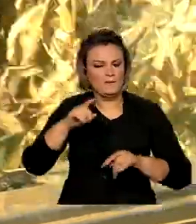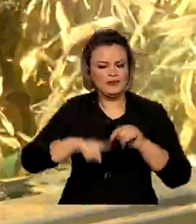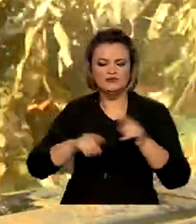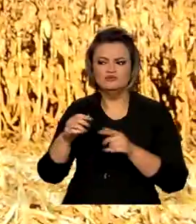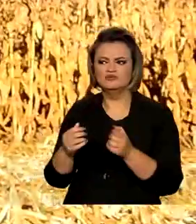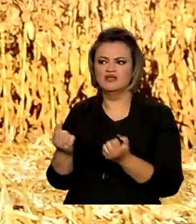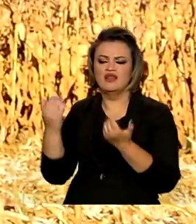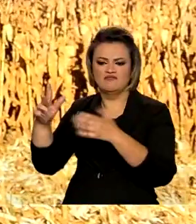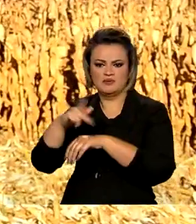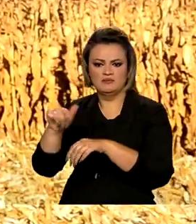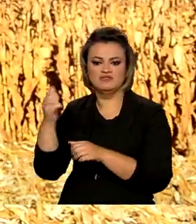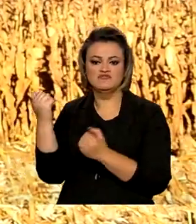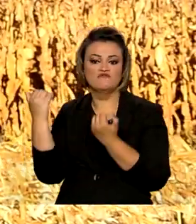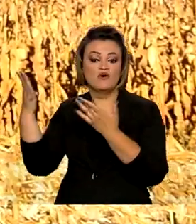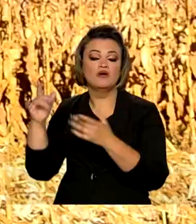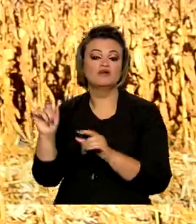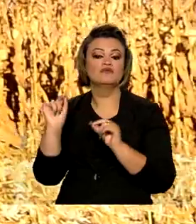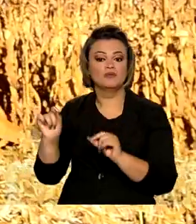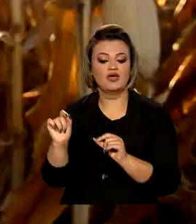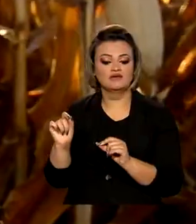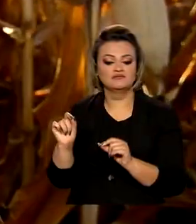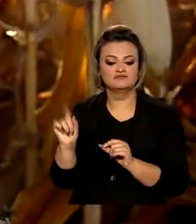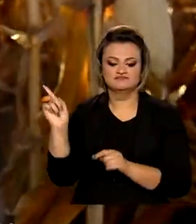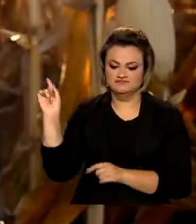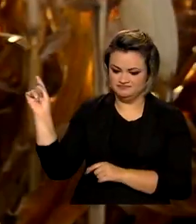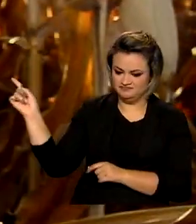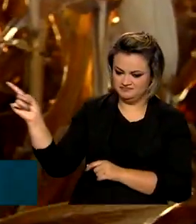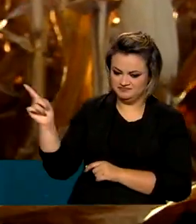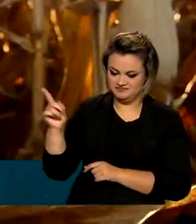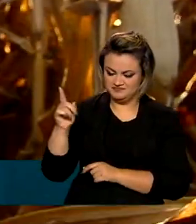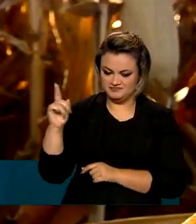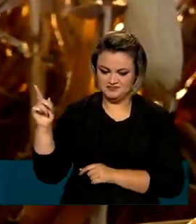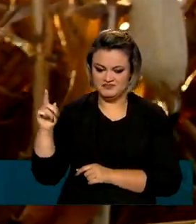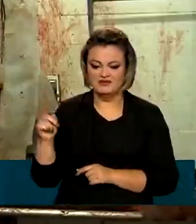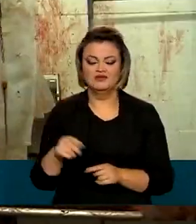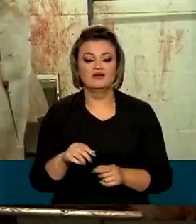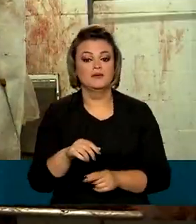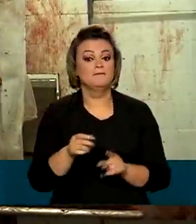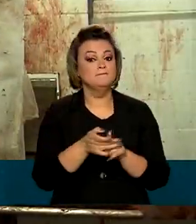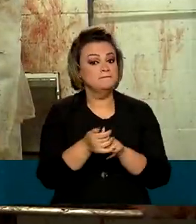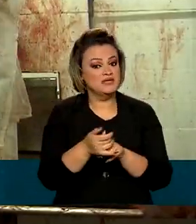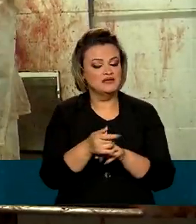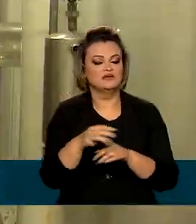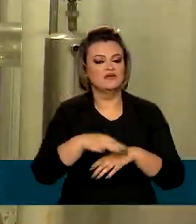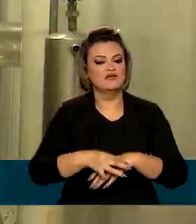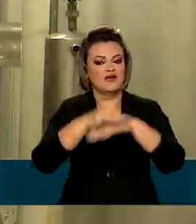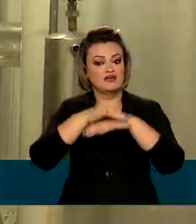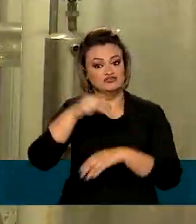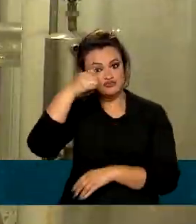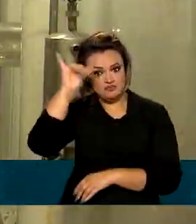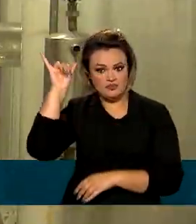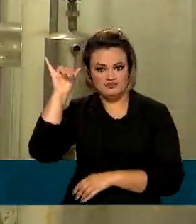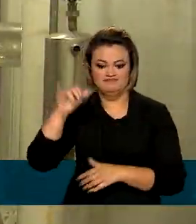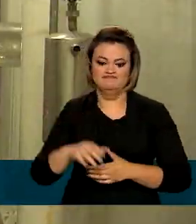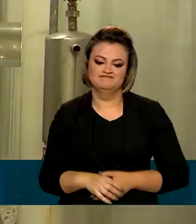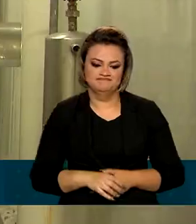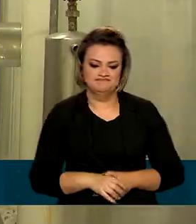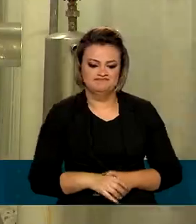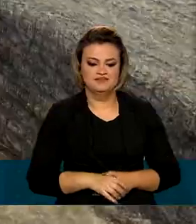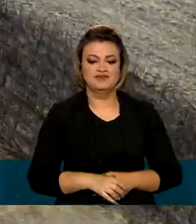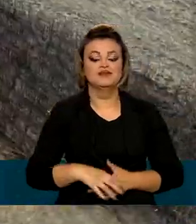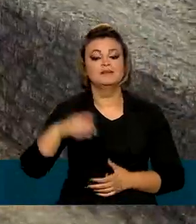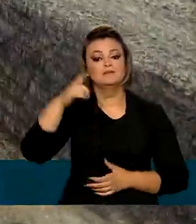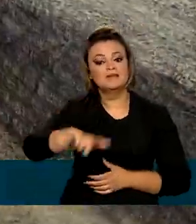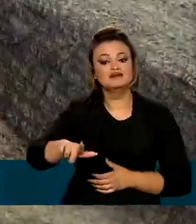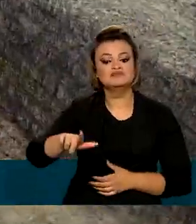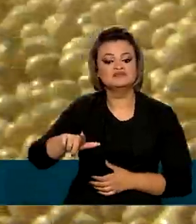mais se destacaram nas vendas externas em relação a preços e quantidades foram o milho e a carne bovina in natura. Também